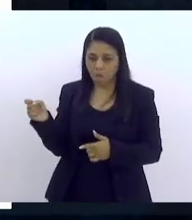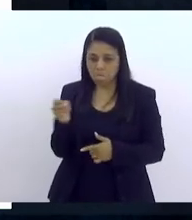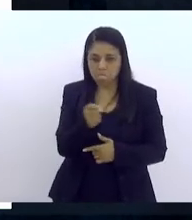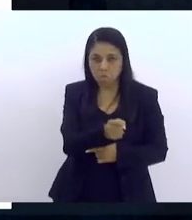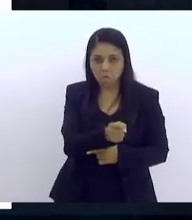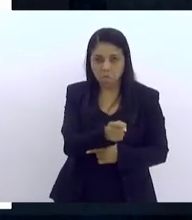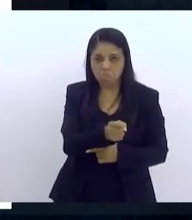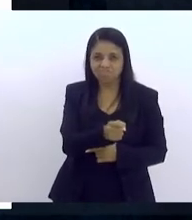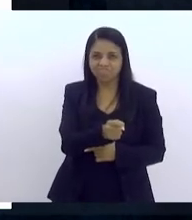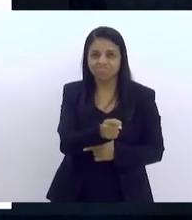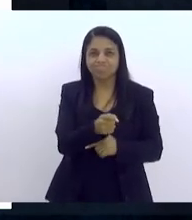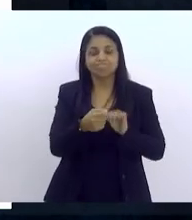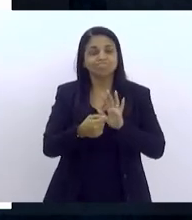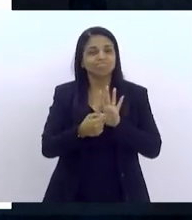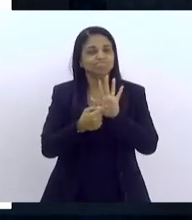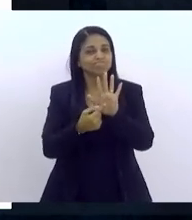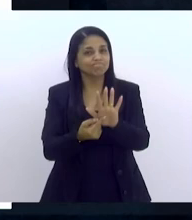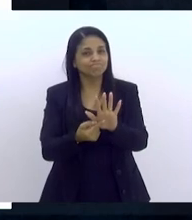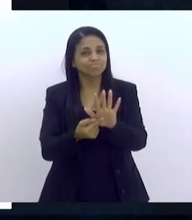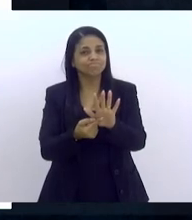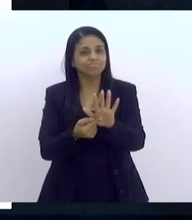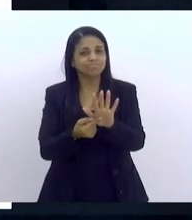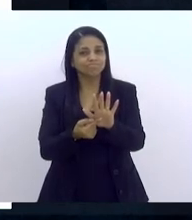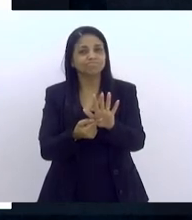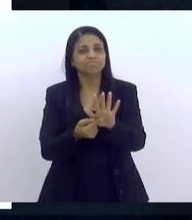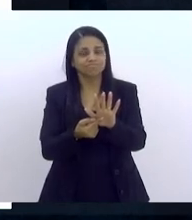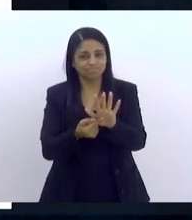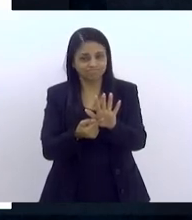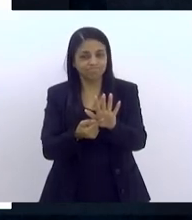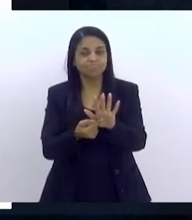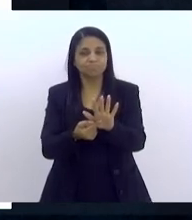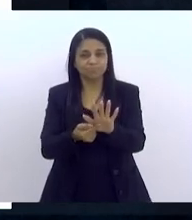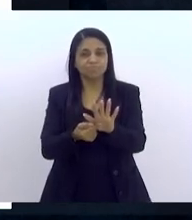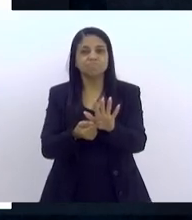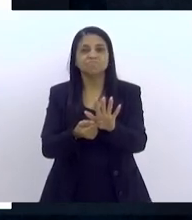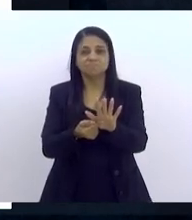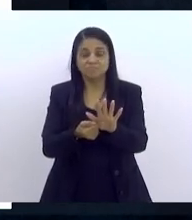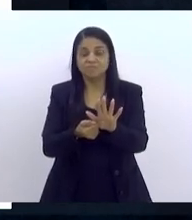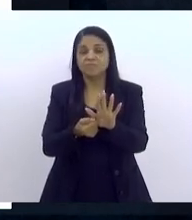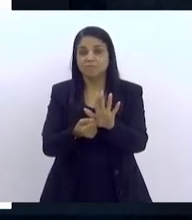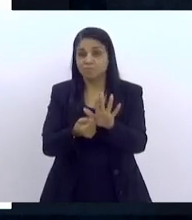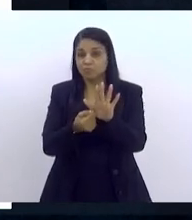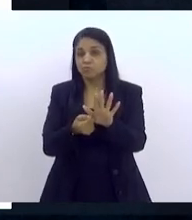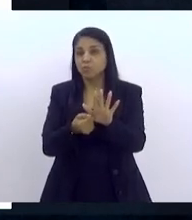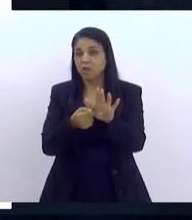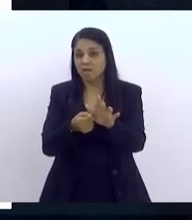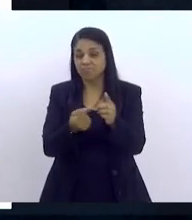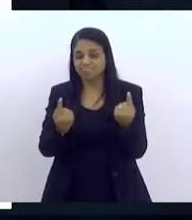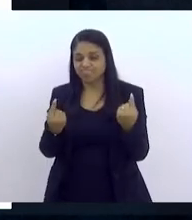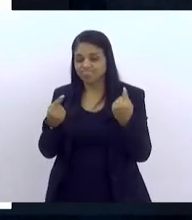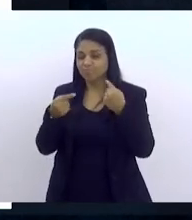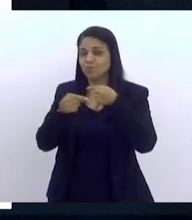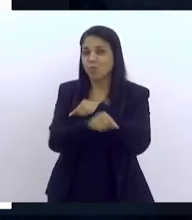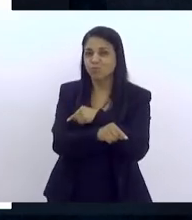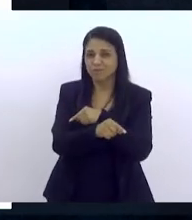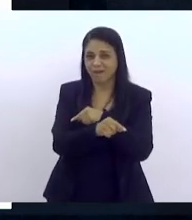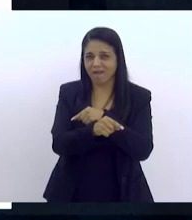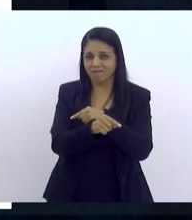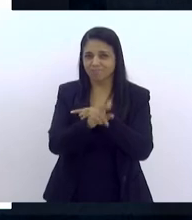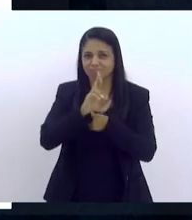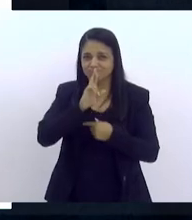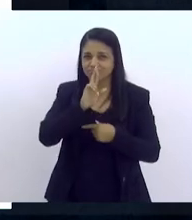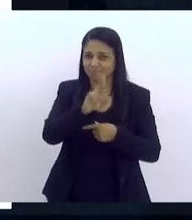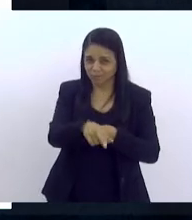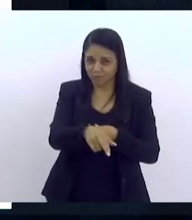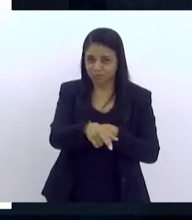Isso tem se mostrado, inclusive, deletério, no sentido de que causa um efeito contrário. Aumenta a